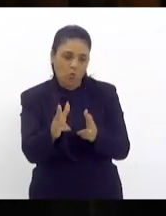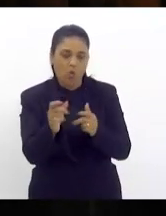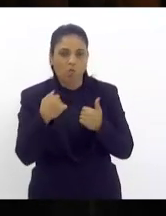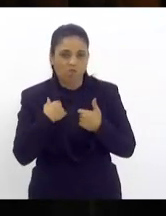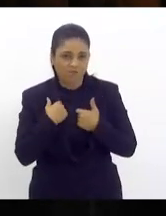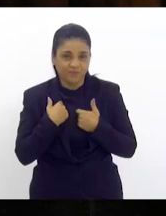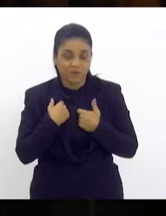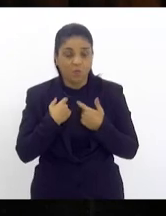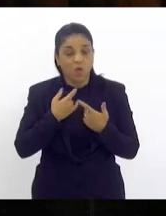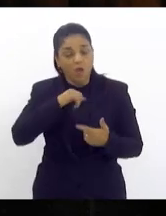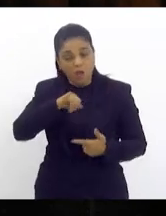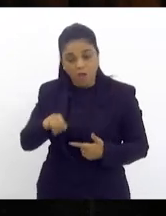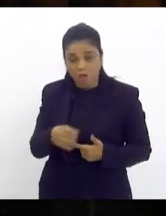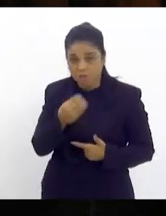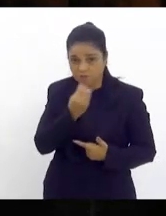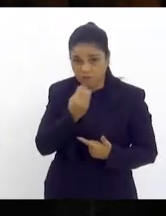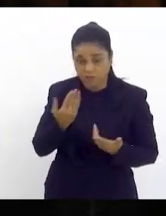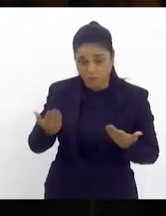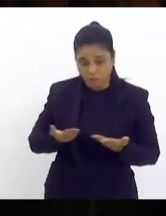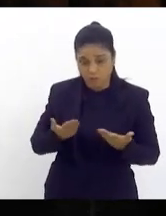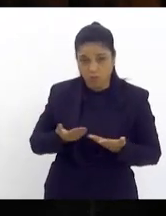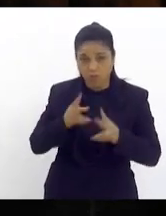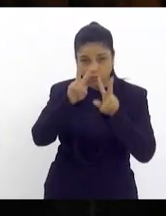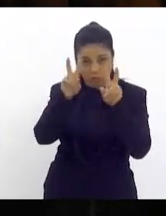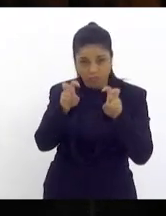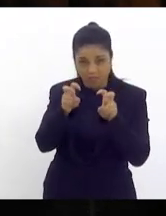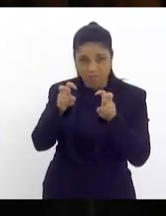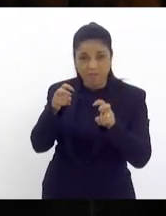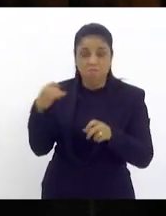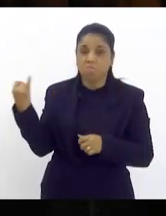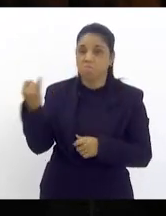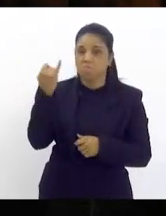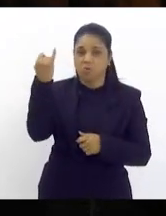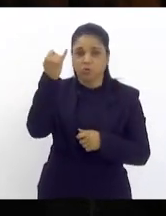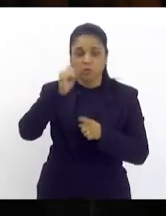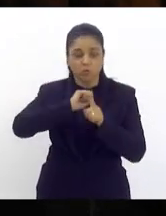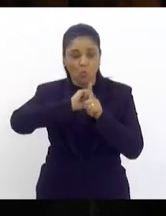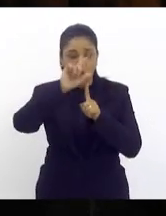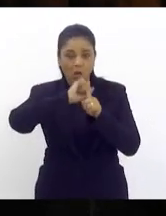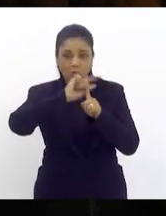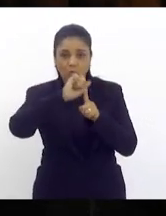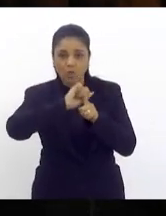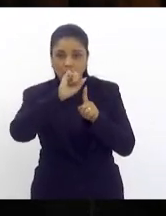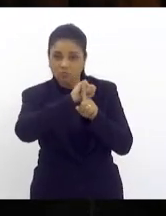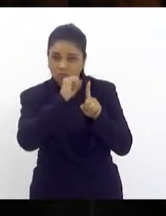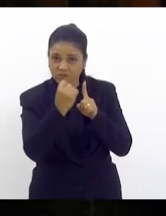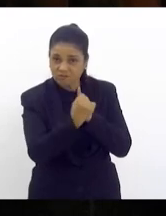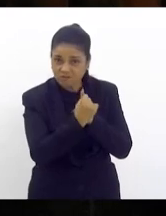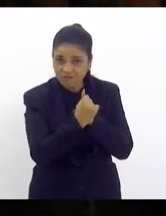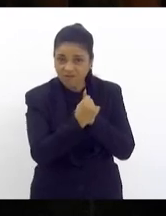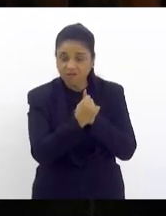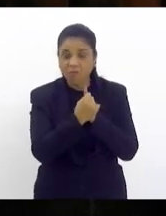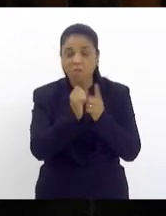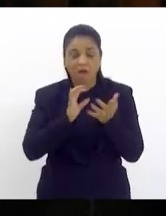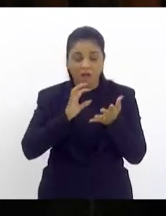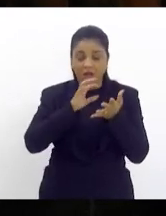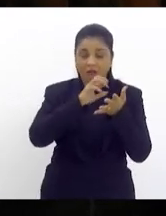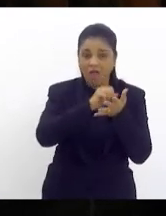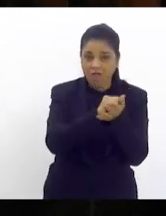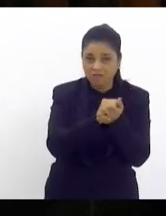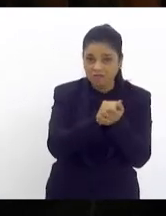indicação legislativa que trata de um tema importante que é o aluguel social mas para deixar registrado